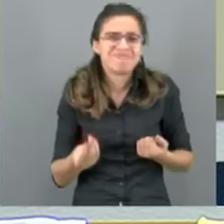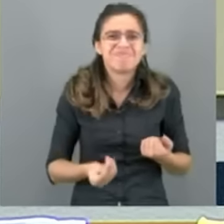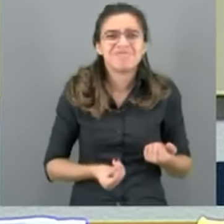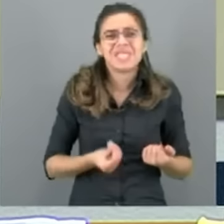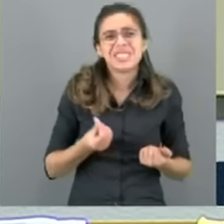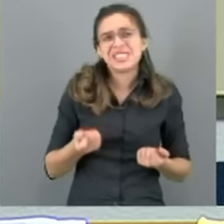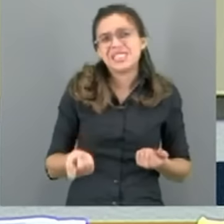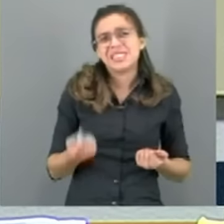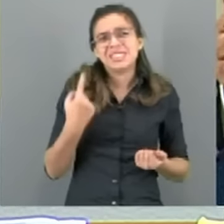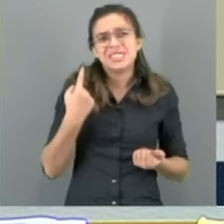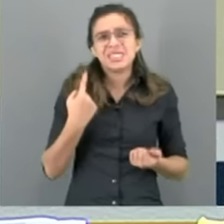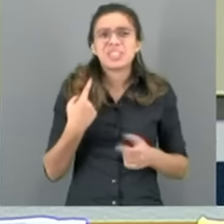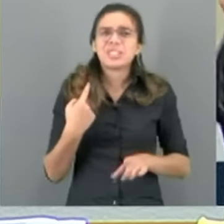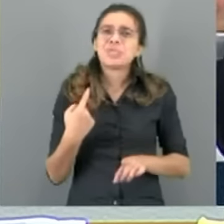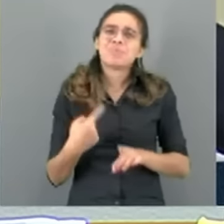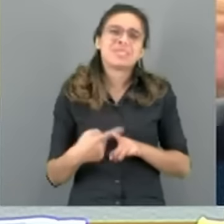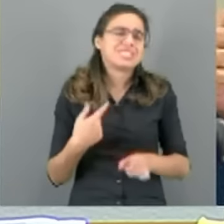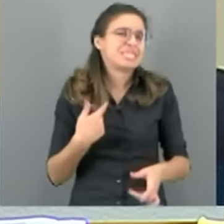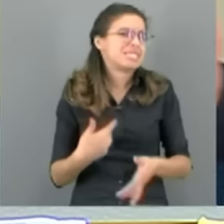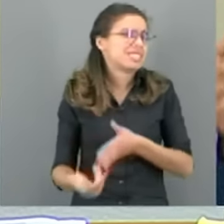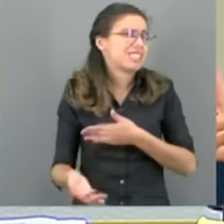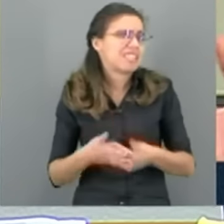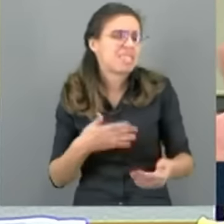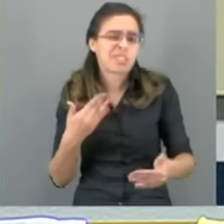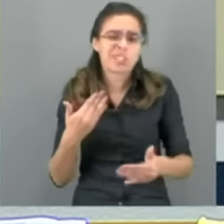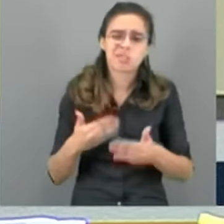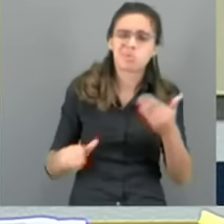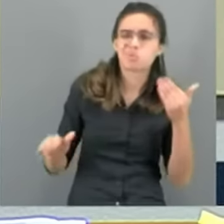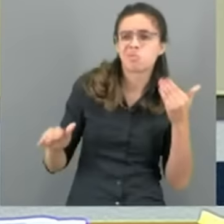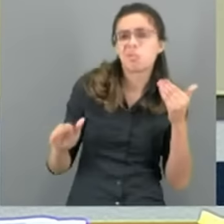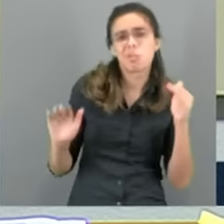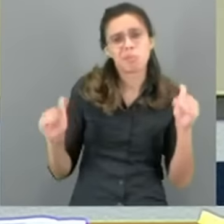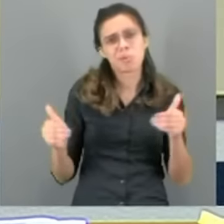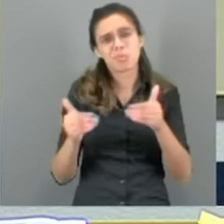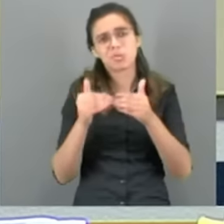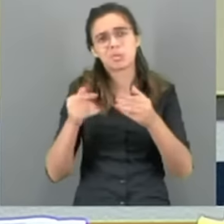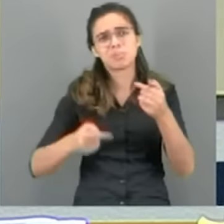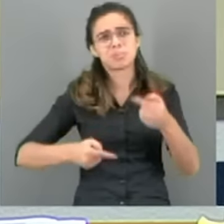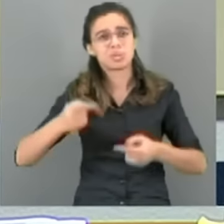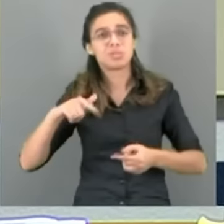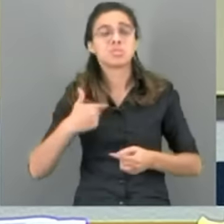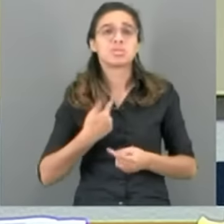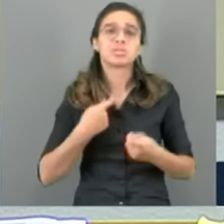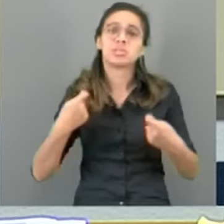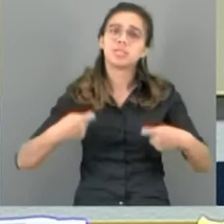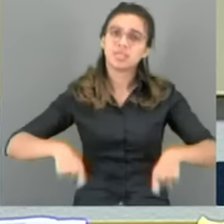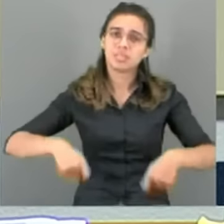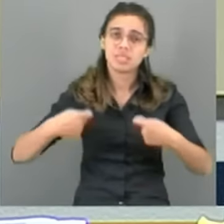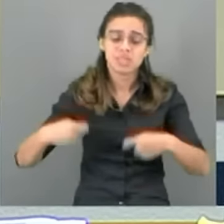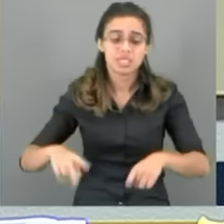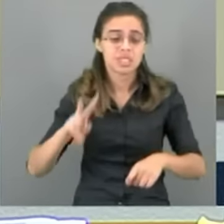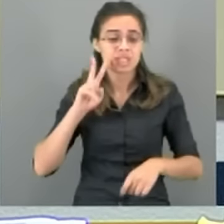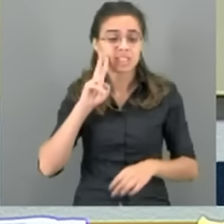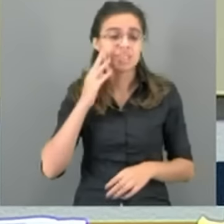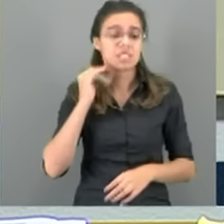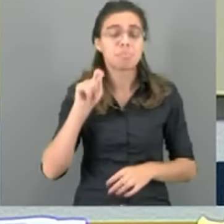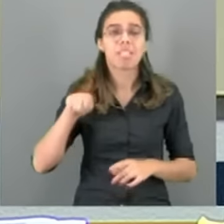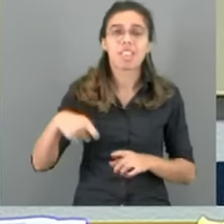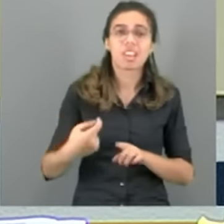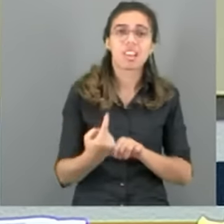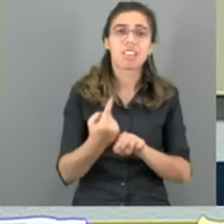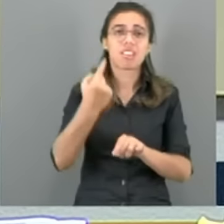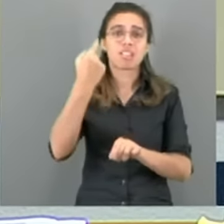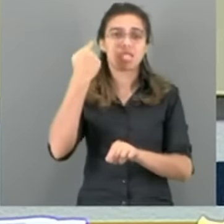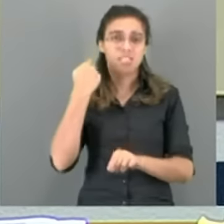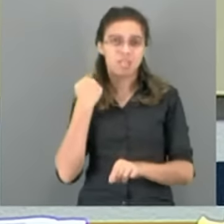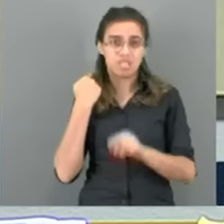Porque, independente de divergências políticas, a gente tem que reconhecer o antecessor. Eu sempre tenho um respeito muito